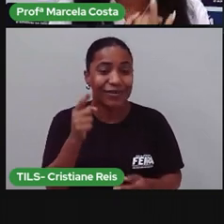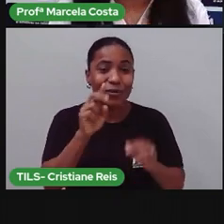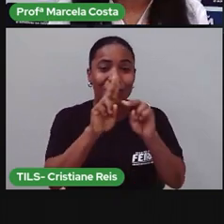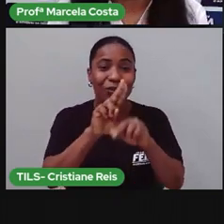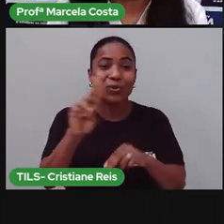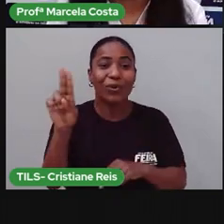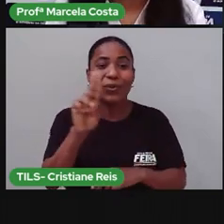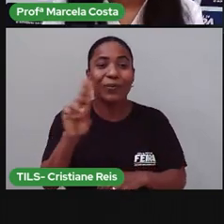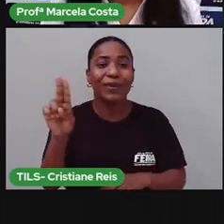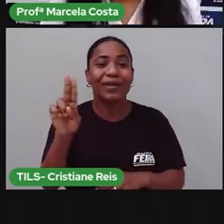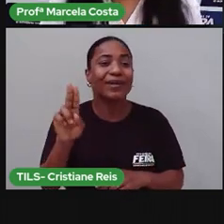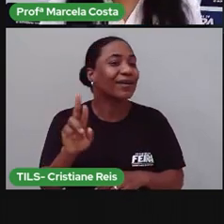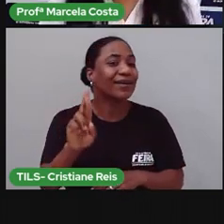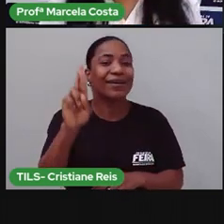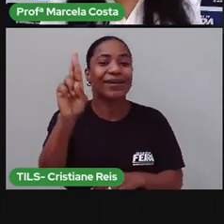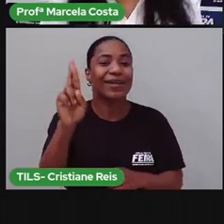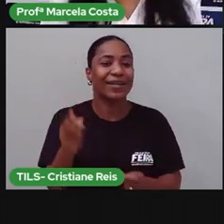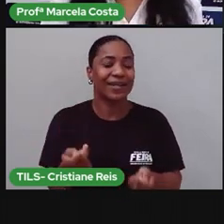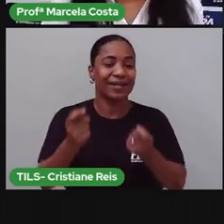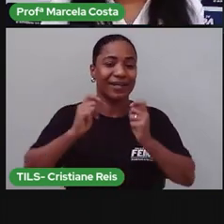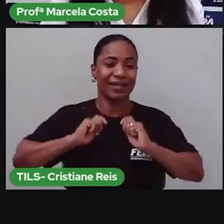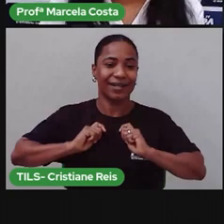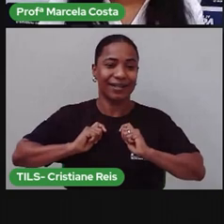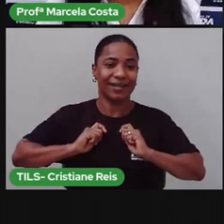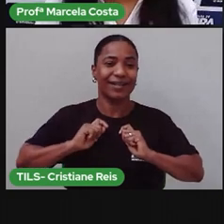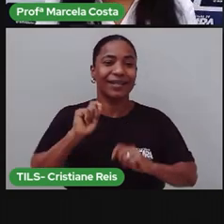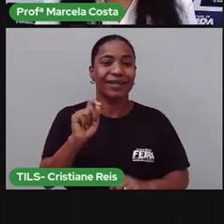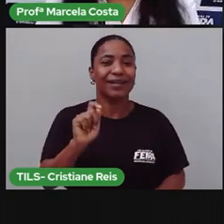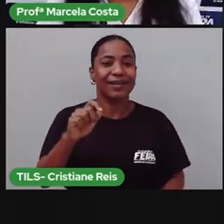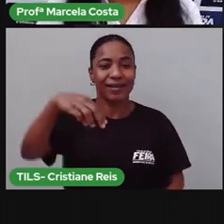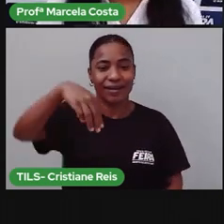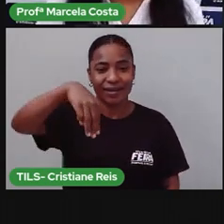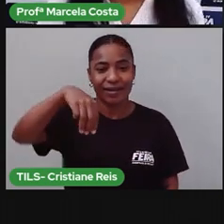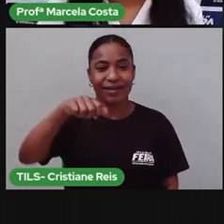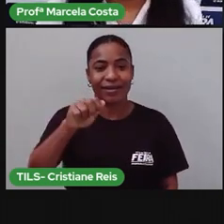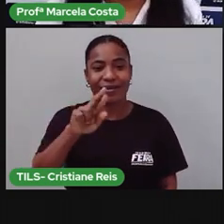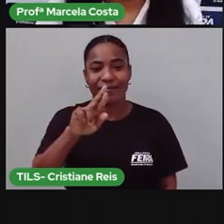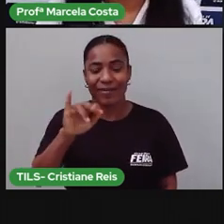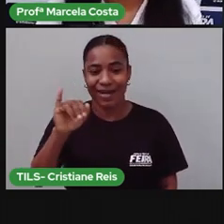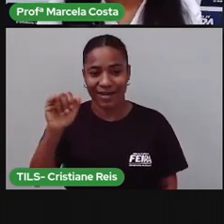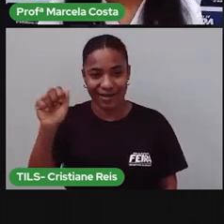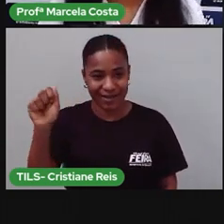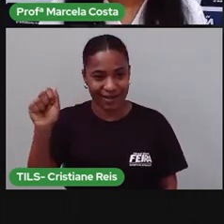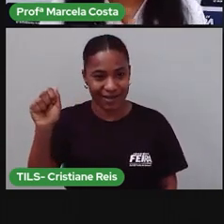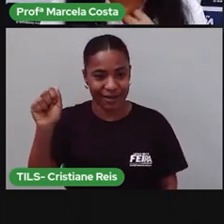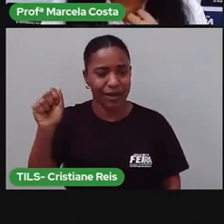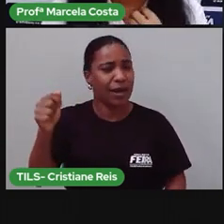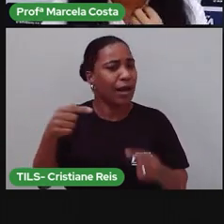receber o bilhete. É o que a gente chama de remetente.